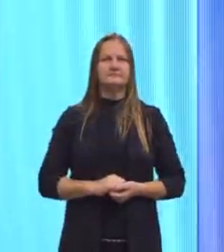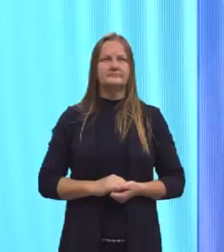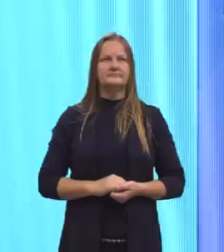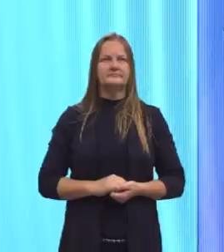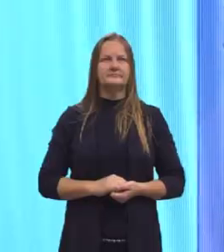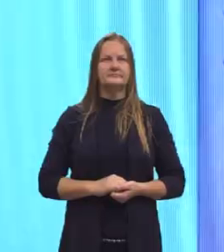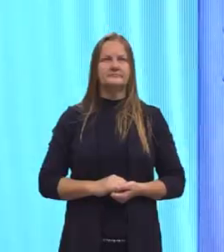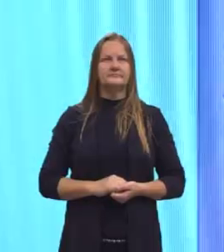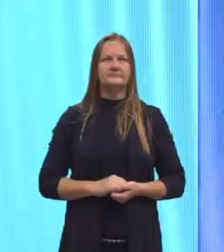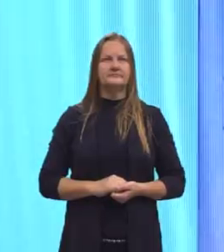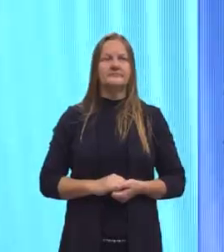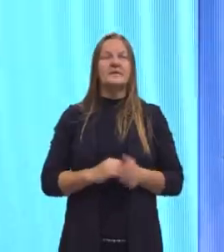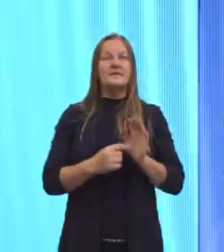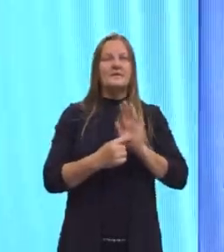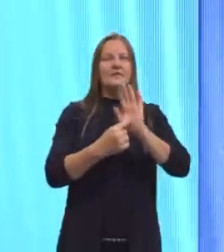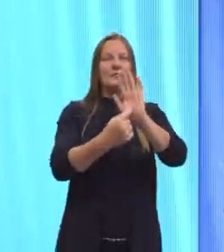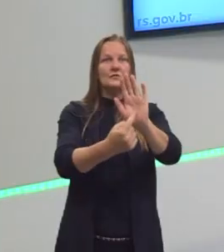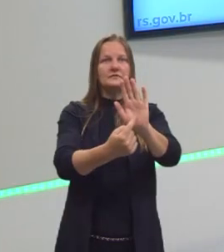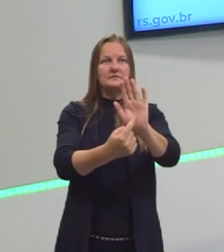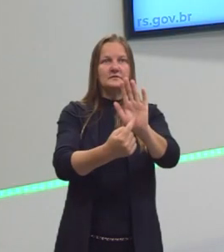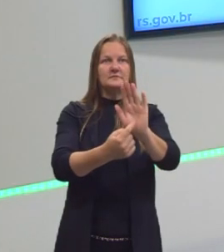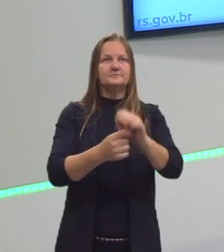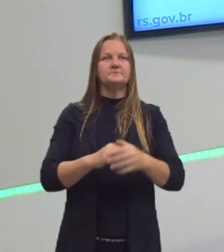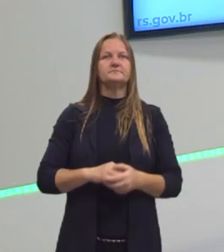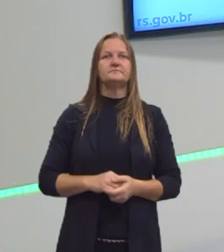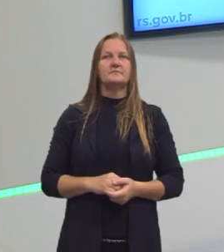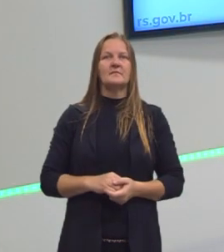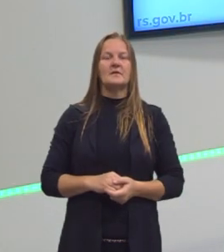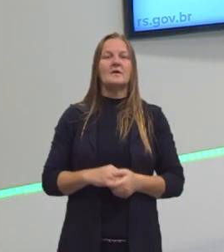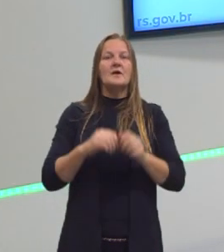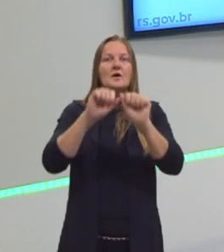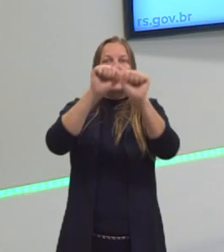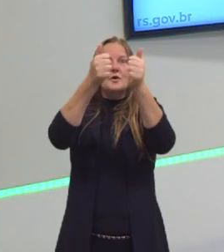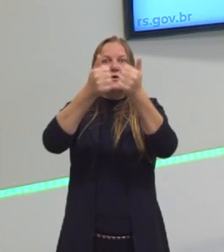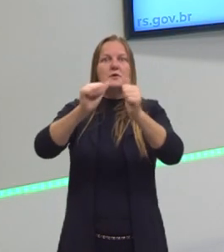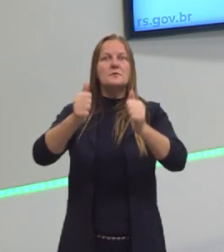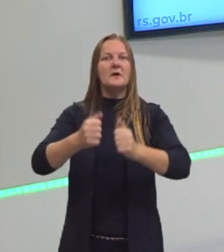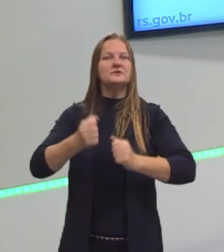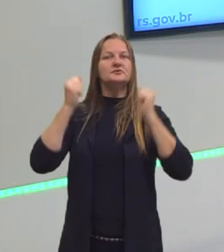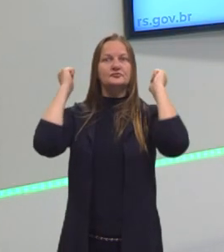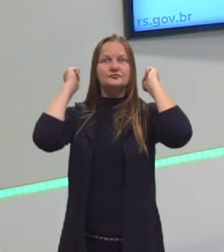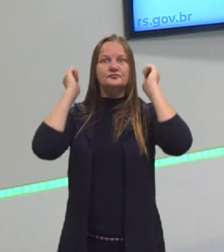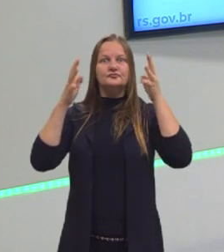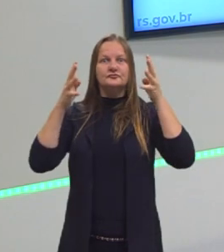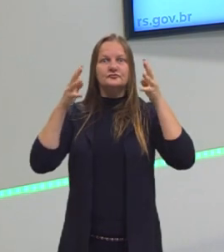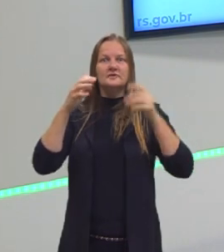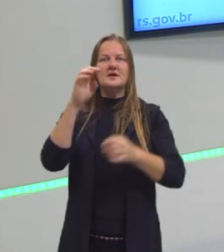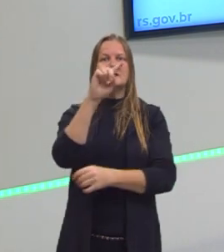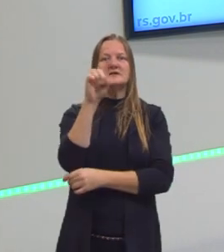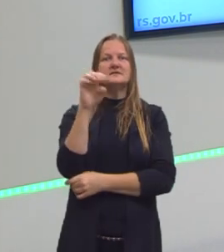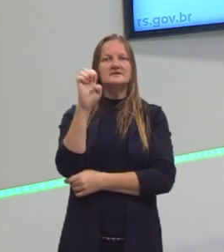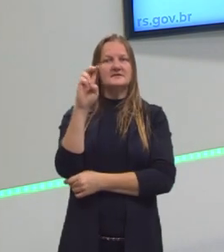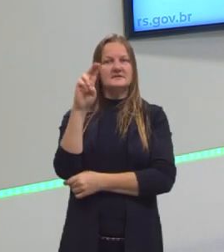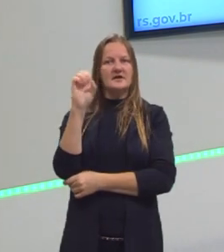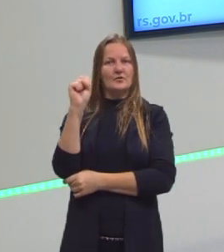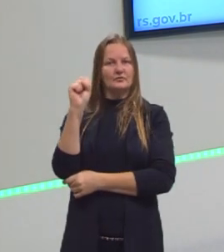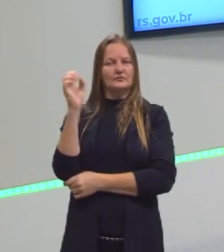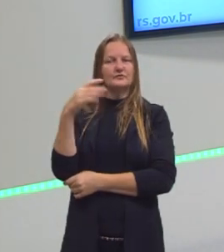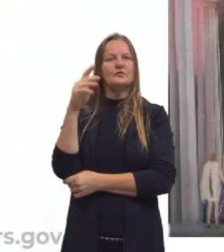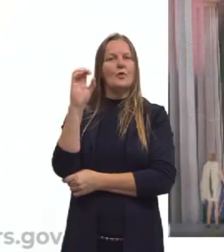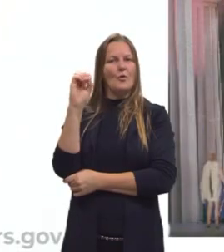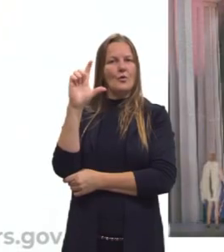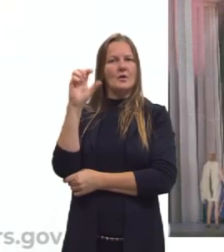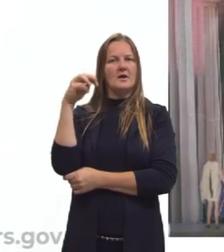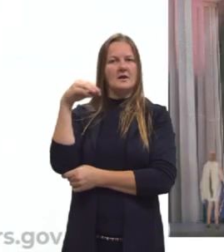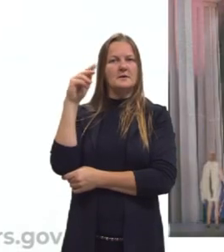Vou mostrar para vocês, a seguir, então, a imagem, também, do Zeus Olímpico, outra estátua muito conhecida